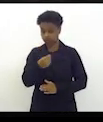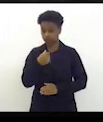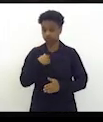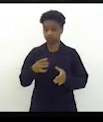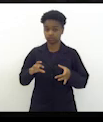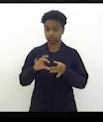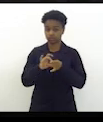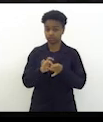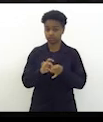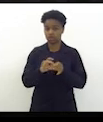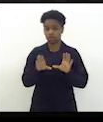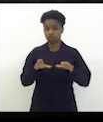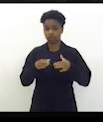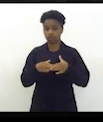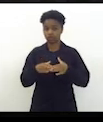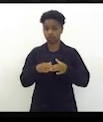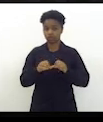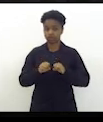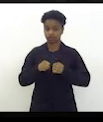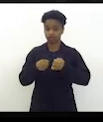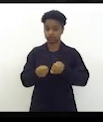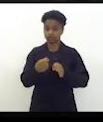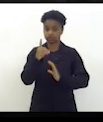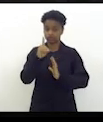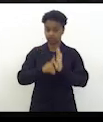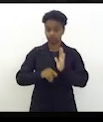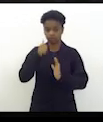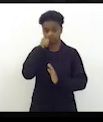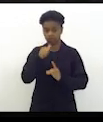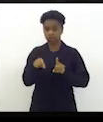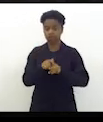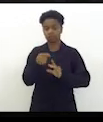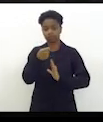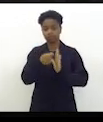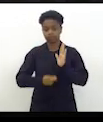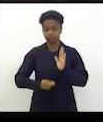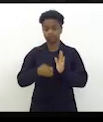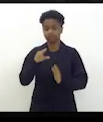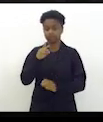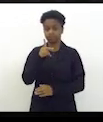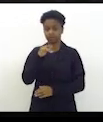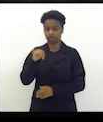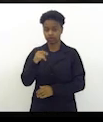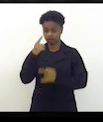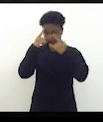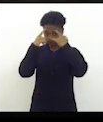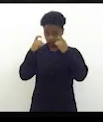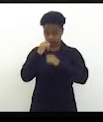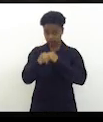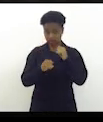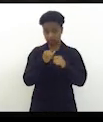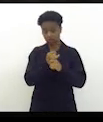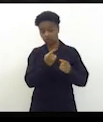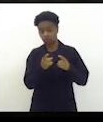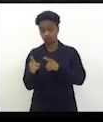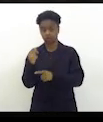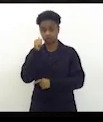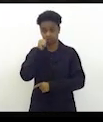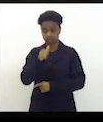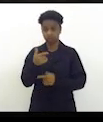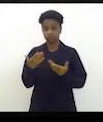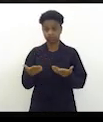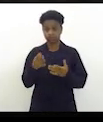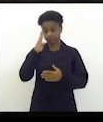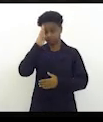comissão de defesa dos direitos da mulher e sou relatora da CPI de violência cibernética contra mulheres onde os